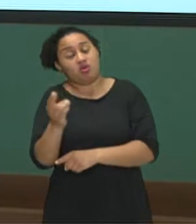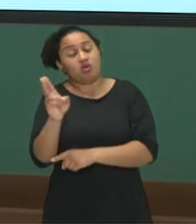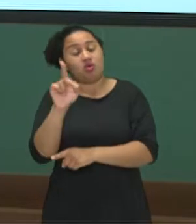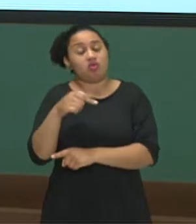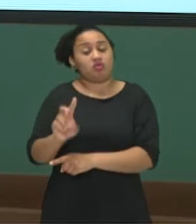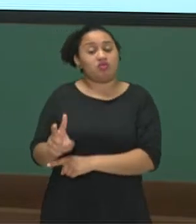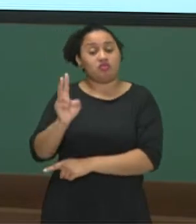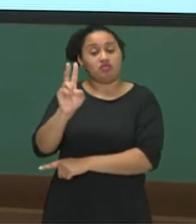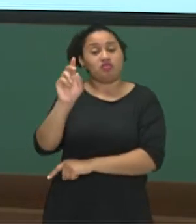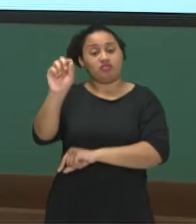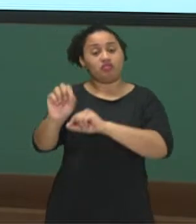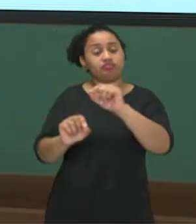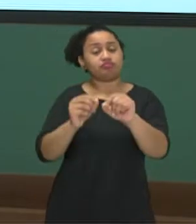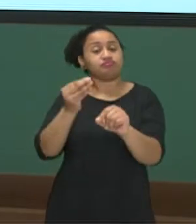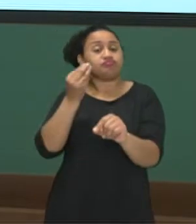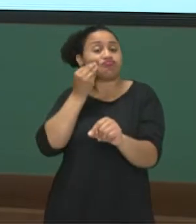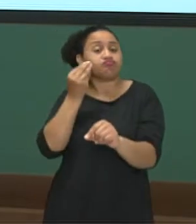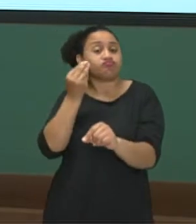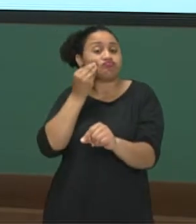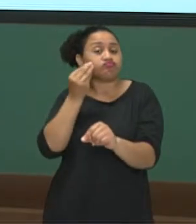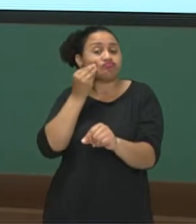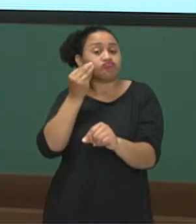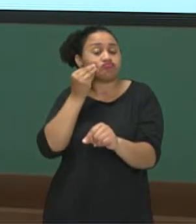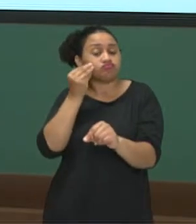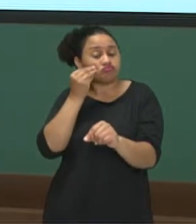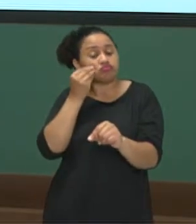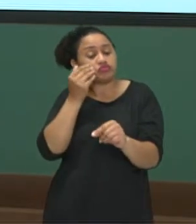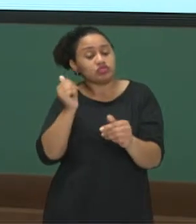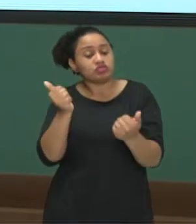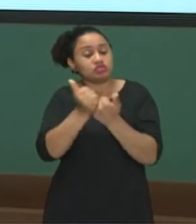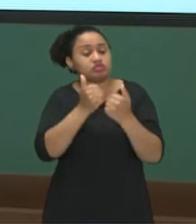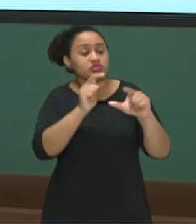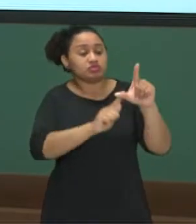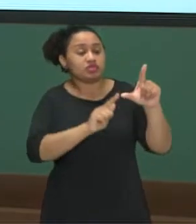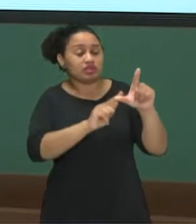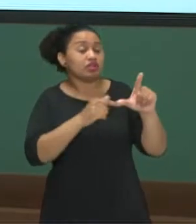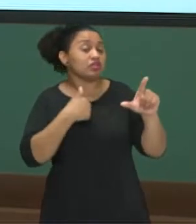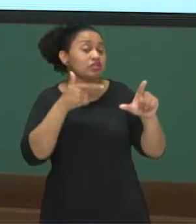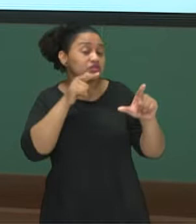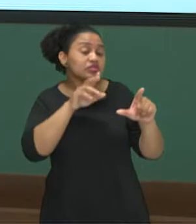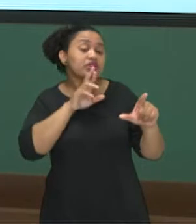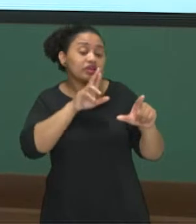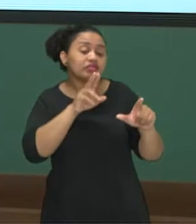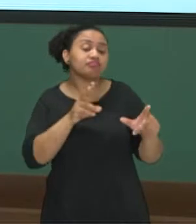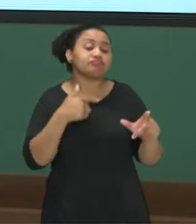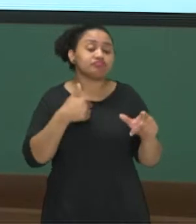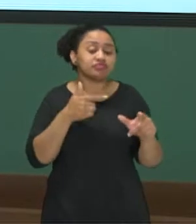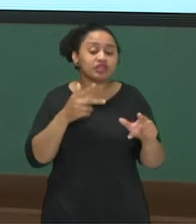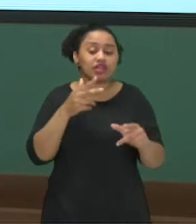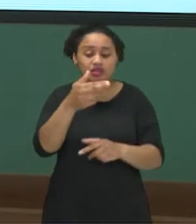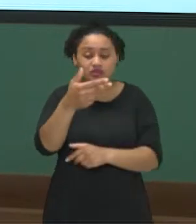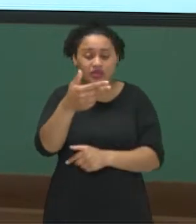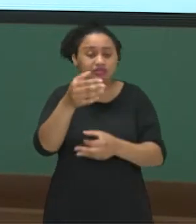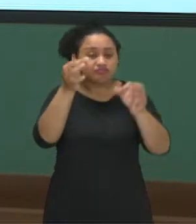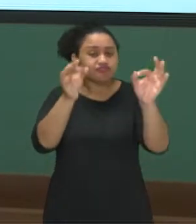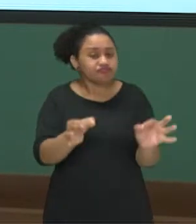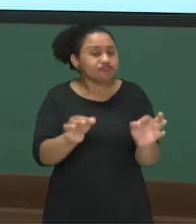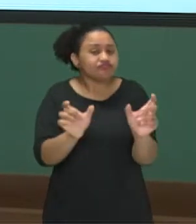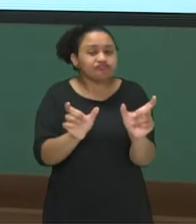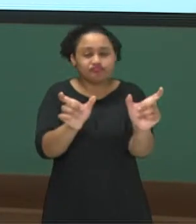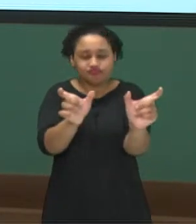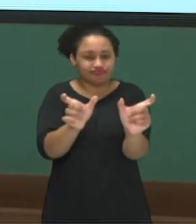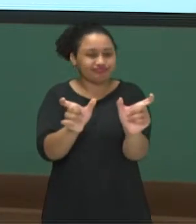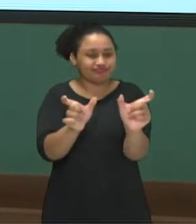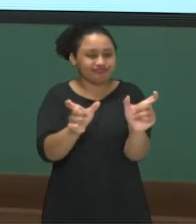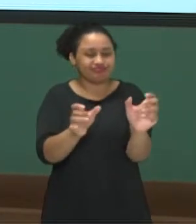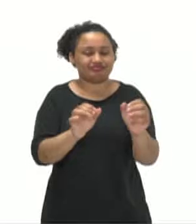valor que você vai testar no lugar da letra e vai dar certo a igualdade, tá? Ele vai ser a solução da equação.